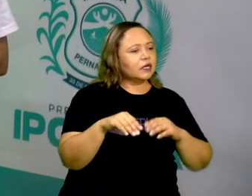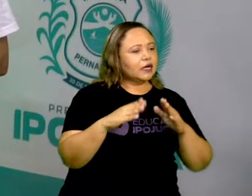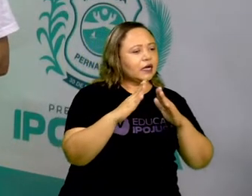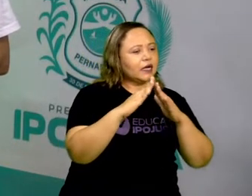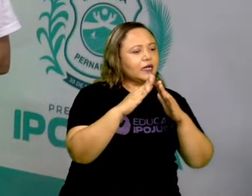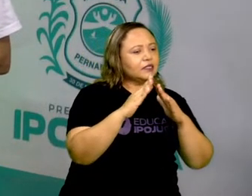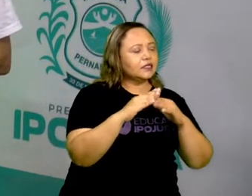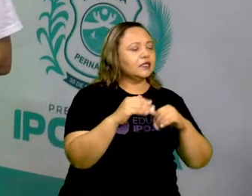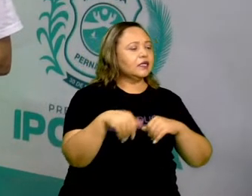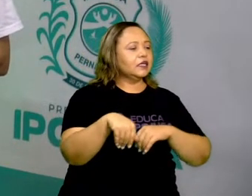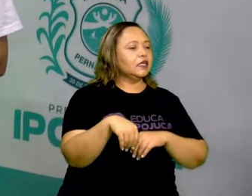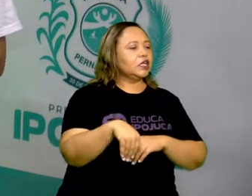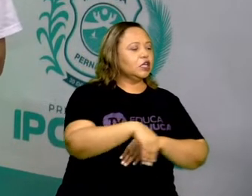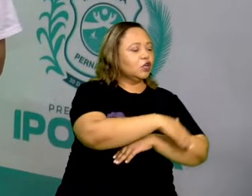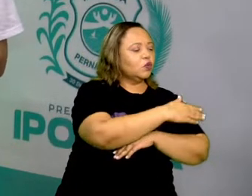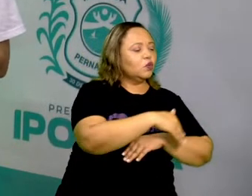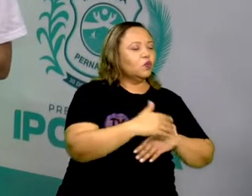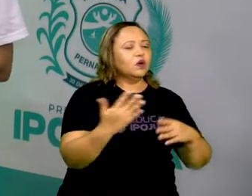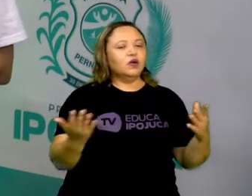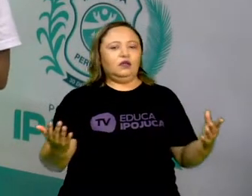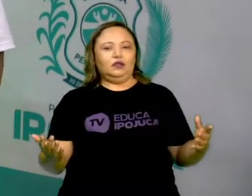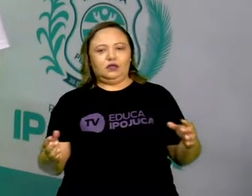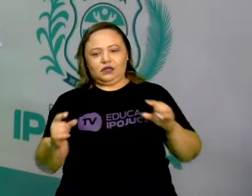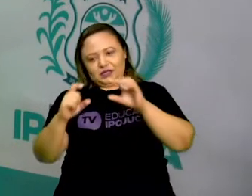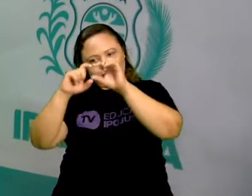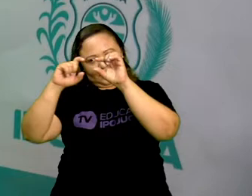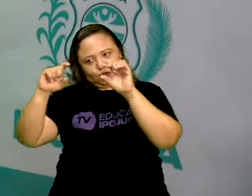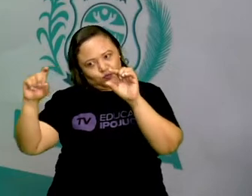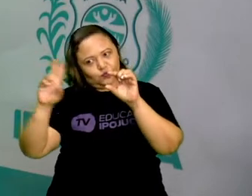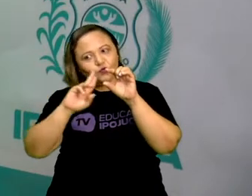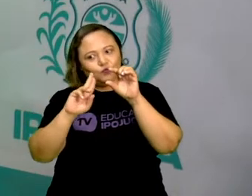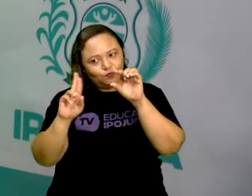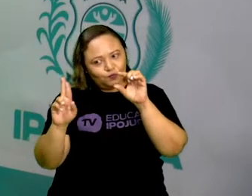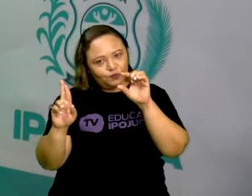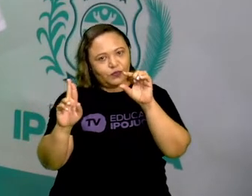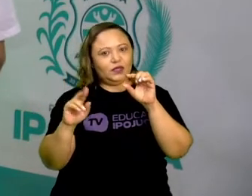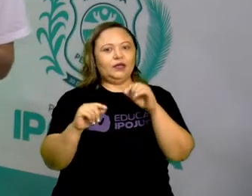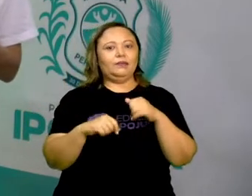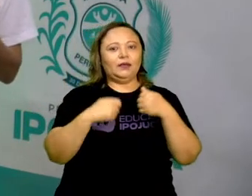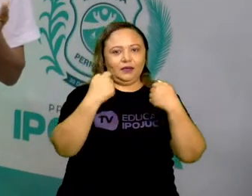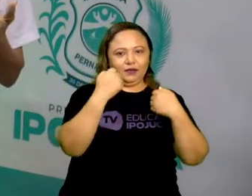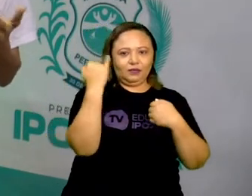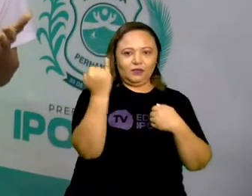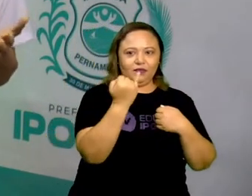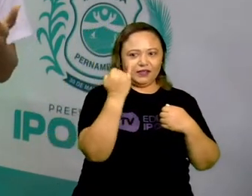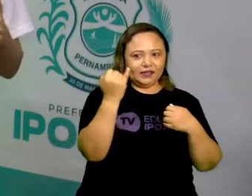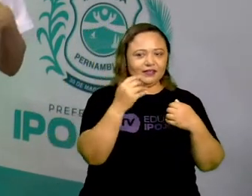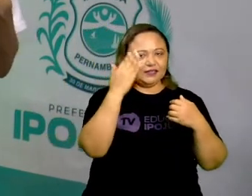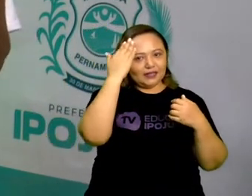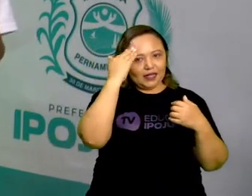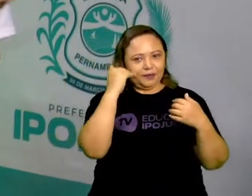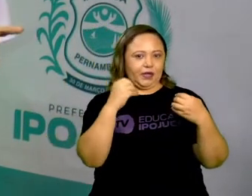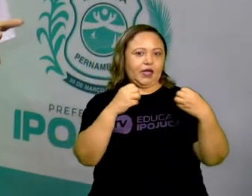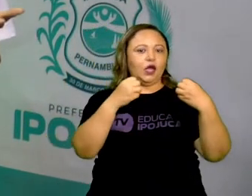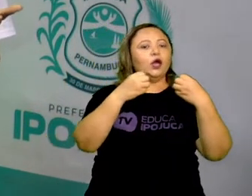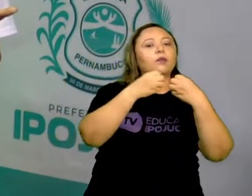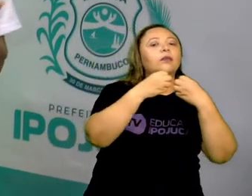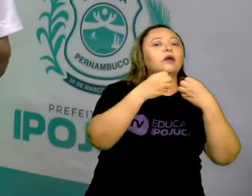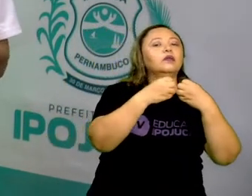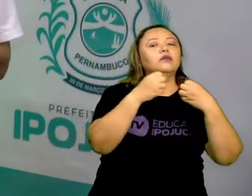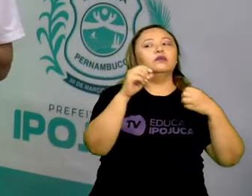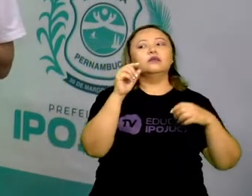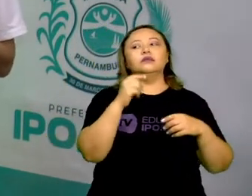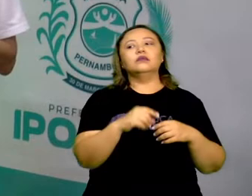muito, não é isso? Então, é importante os pontos de referência para a gente poder chegar e encontrar